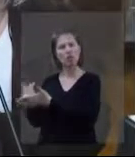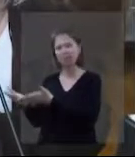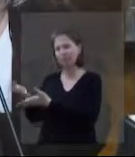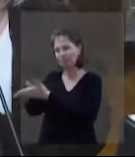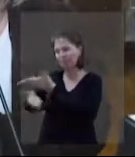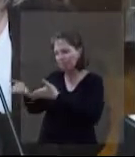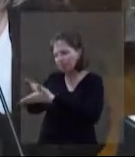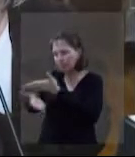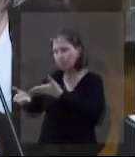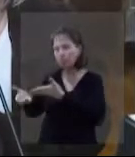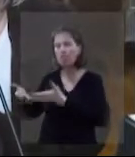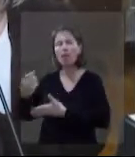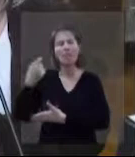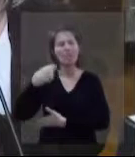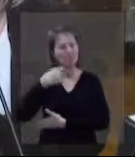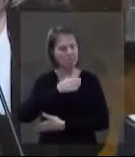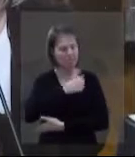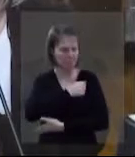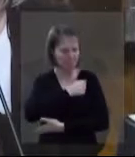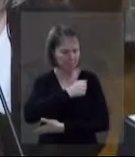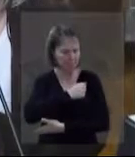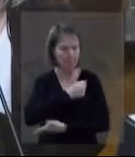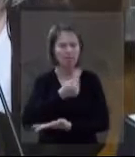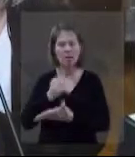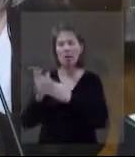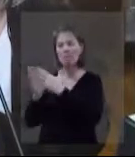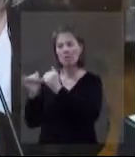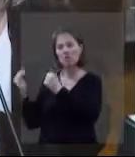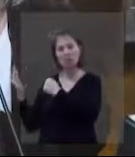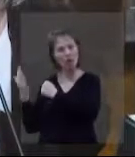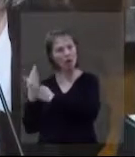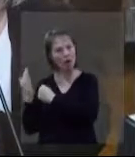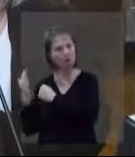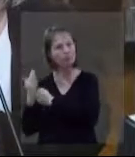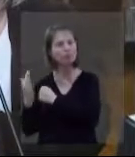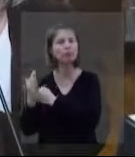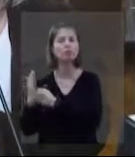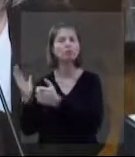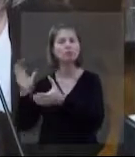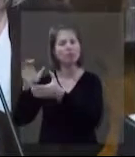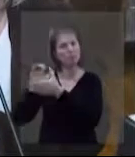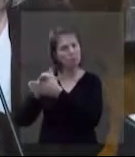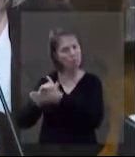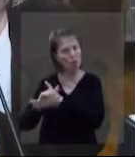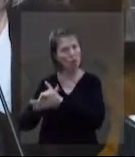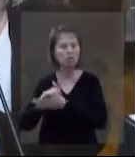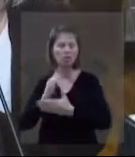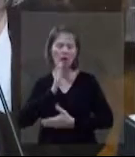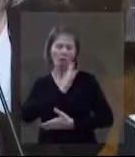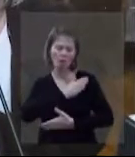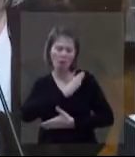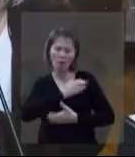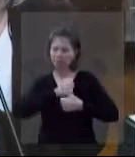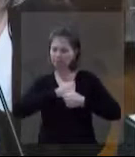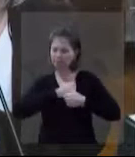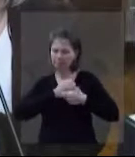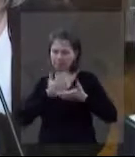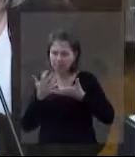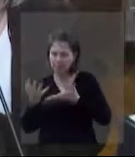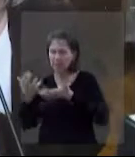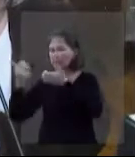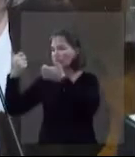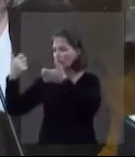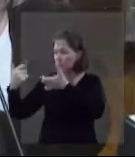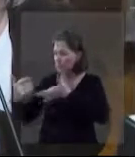problemas. Então a gente, às vezes, precisa ter a humildade de pedir ajuda. Né, de abrir o